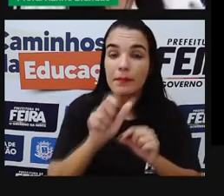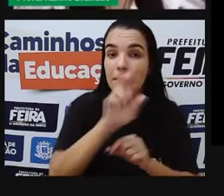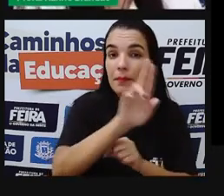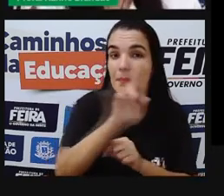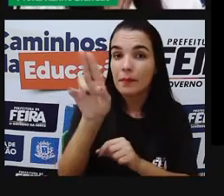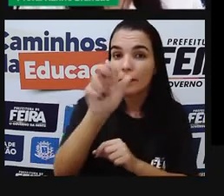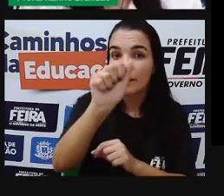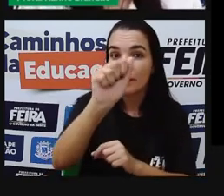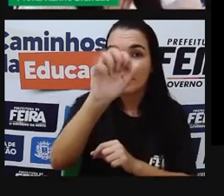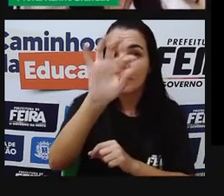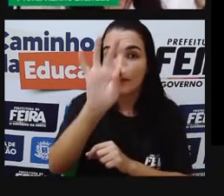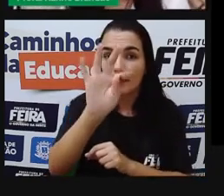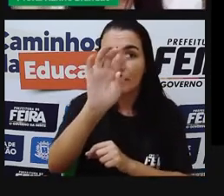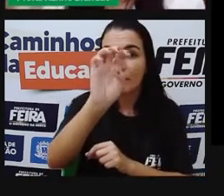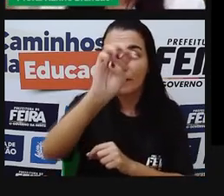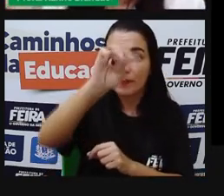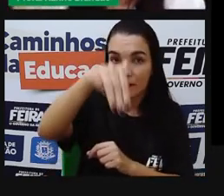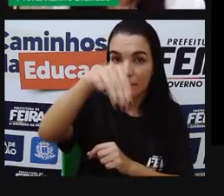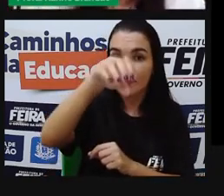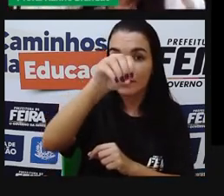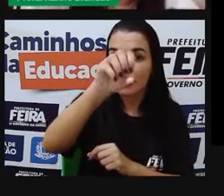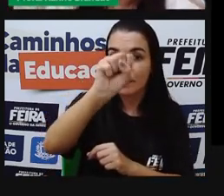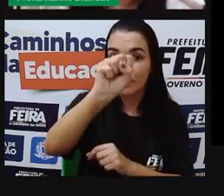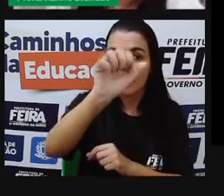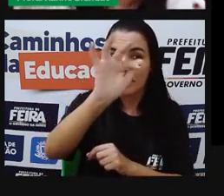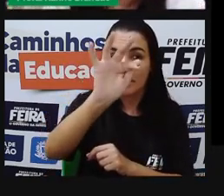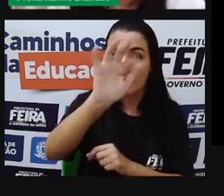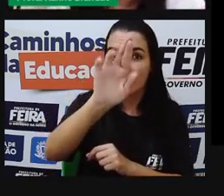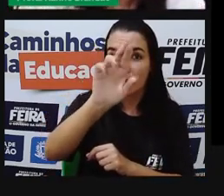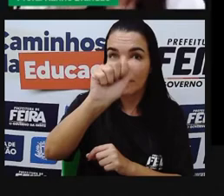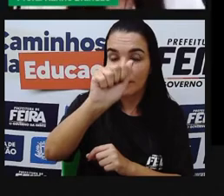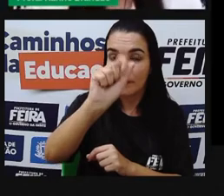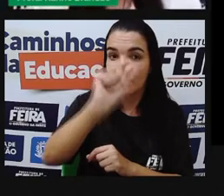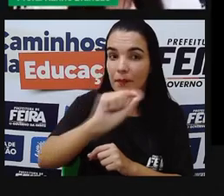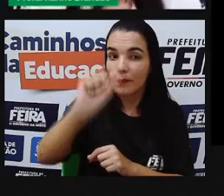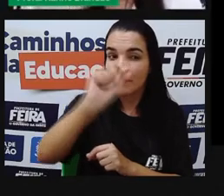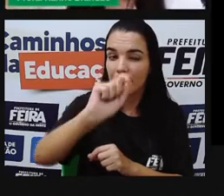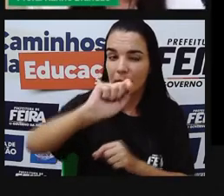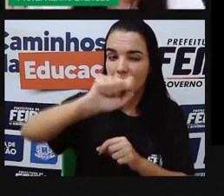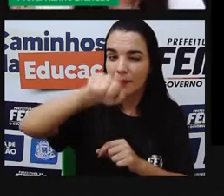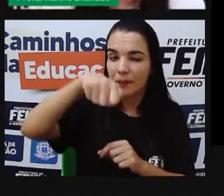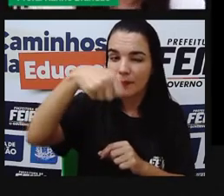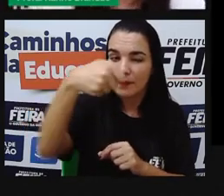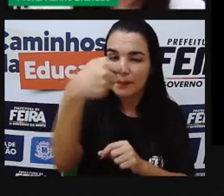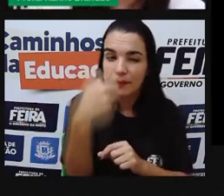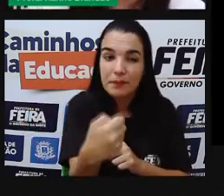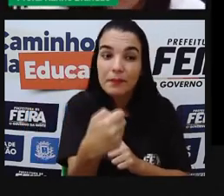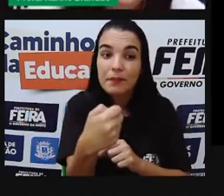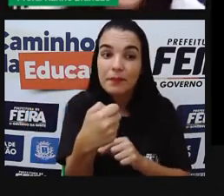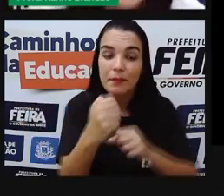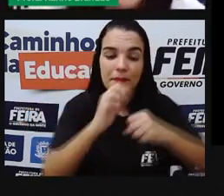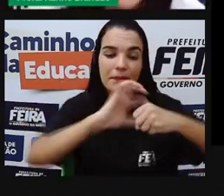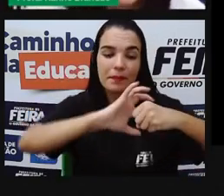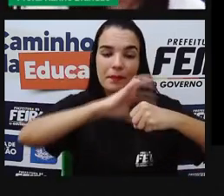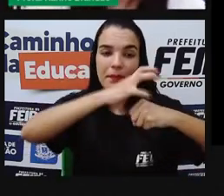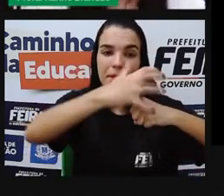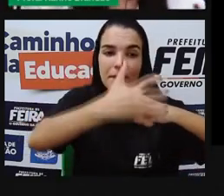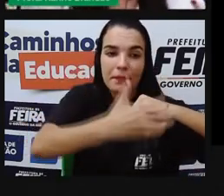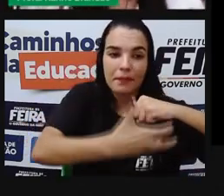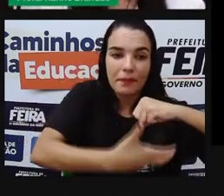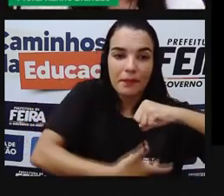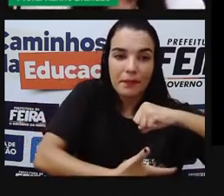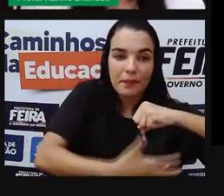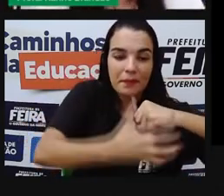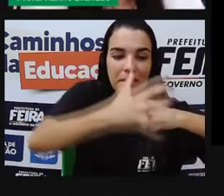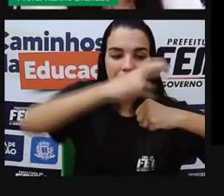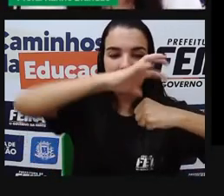O que é a atmosfera? É essa camada de gases, essa camada gasosa, que está ao redor de todo o nosso planeta. É aqui